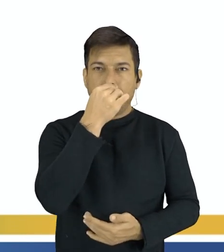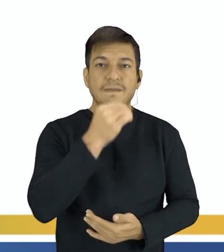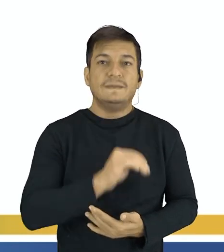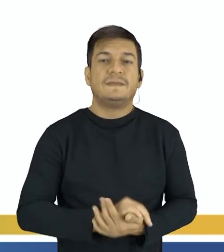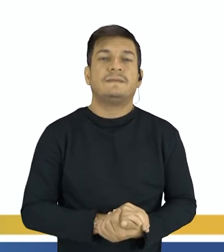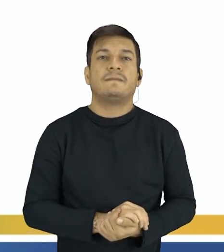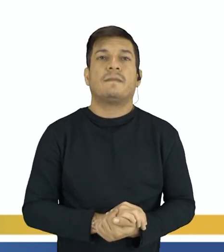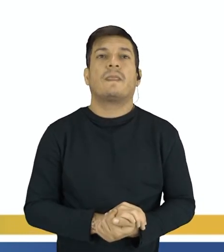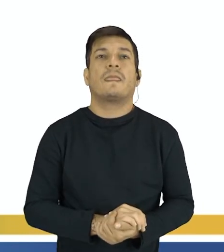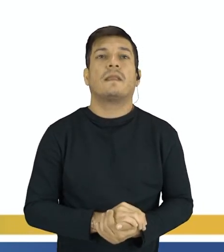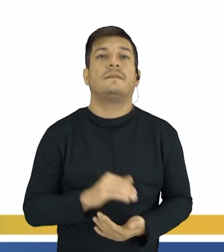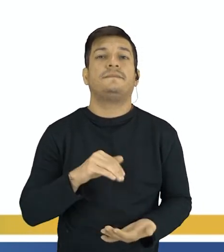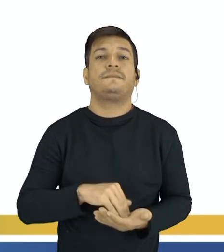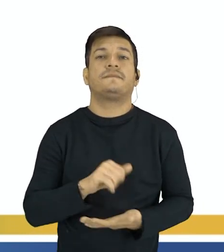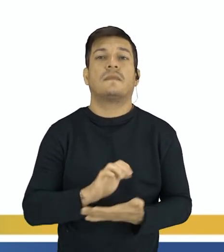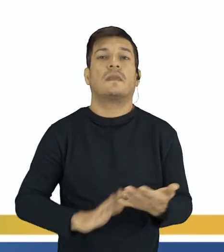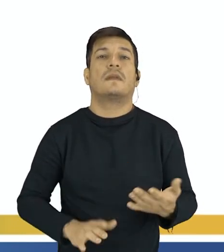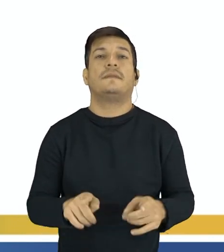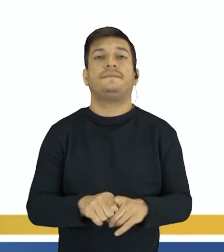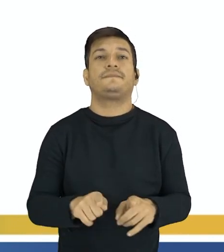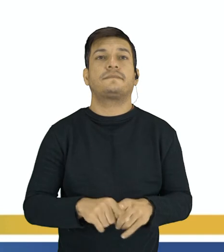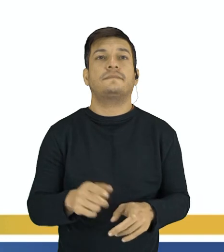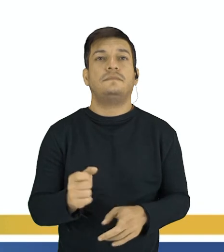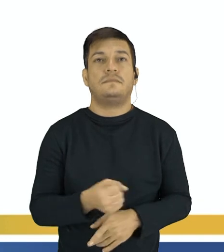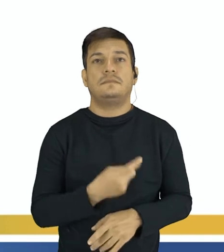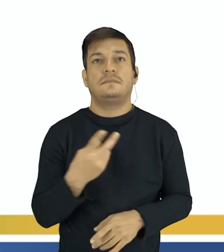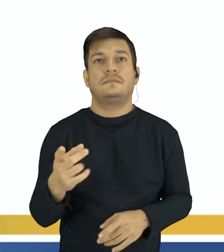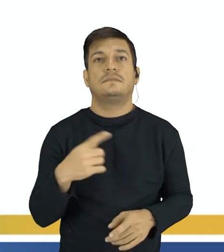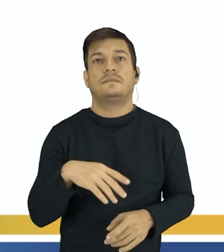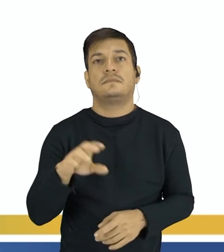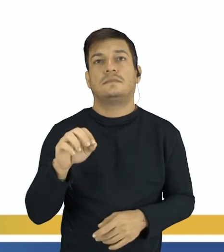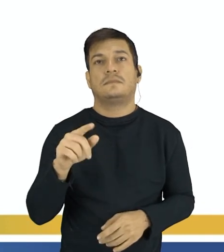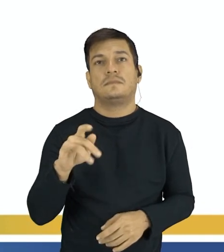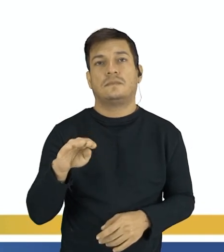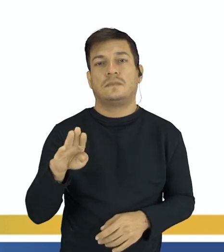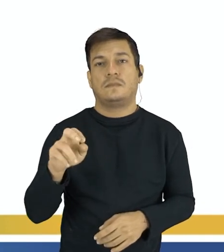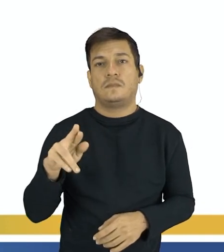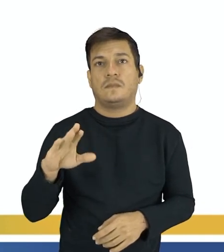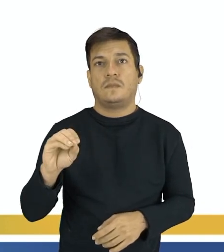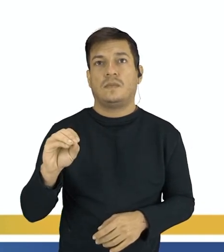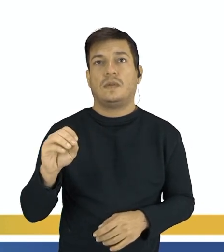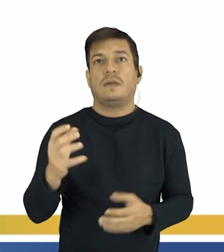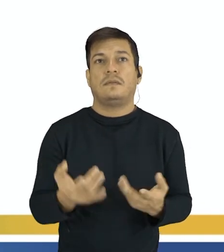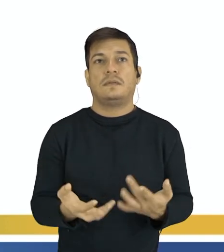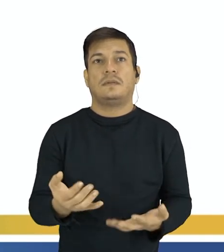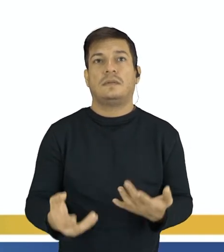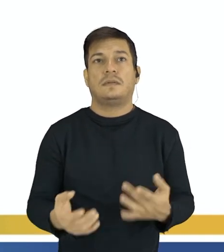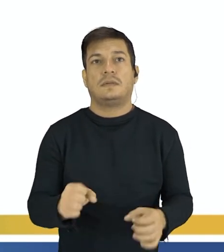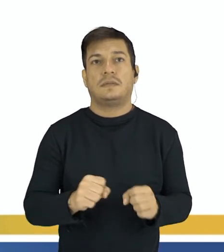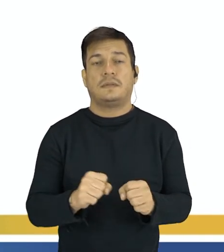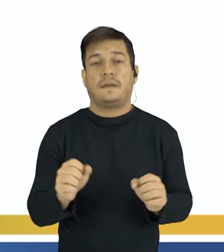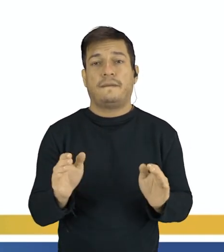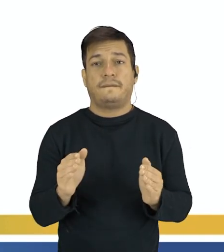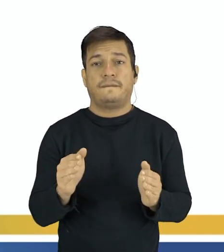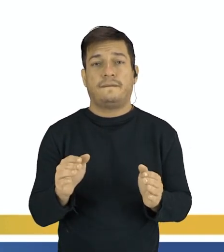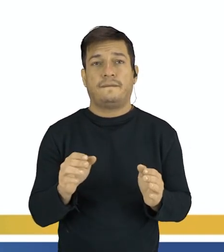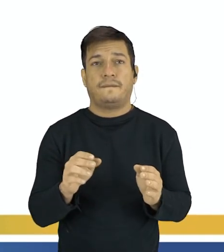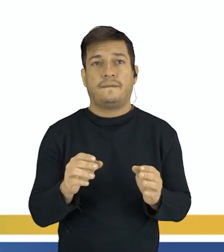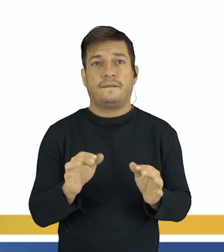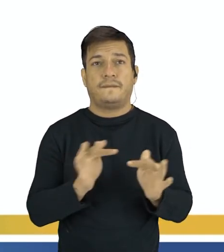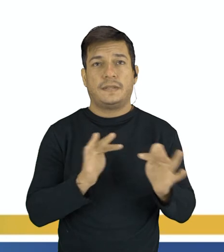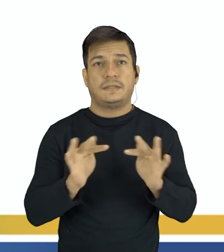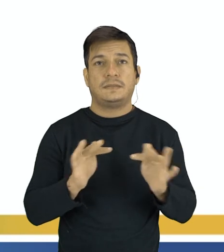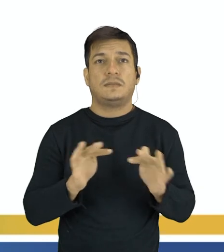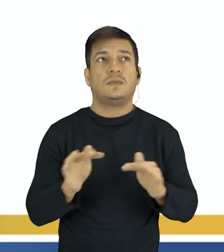o último exercício, certa quantidade de óxido de mercúrio foi aquecida em um sistema físico fechado. Como